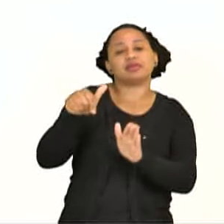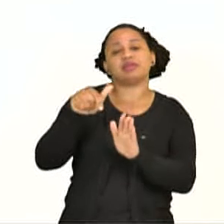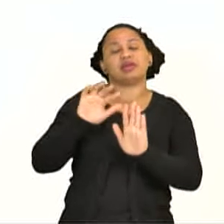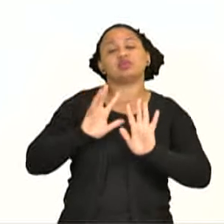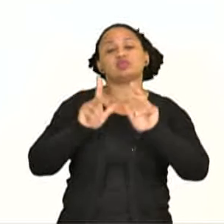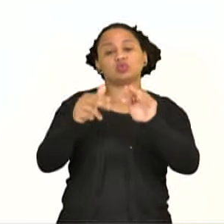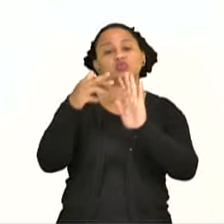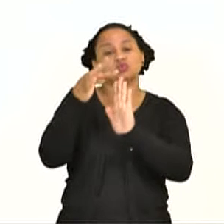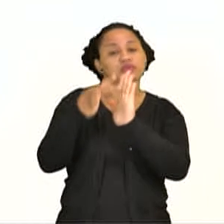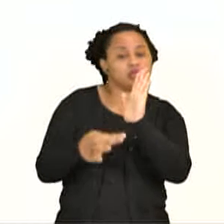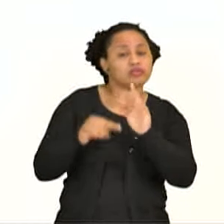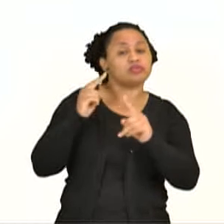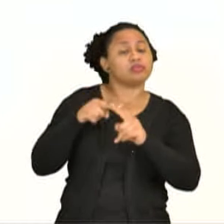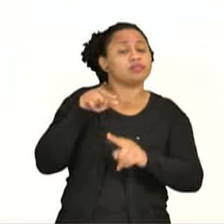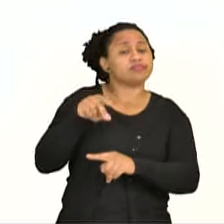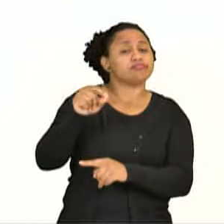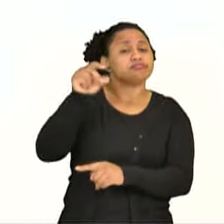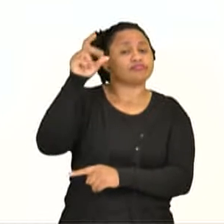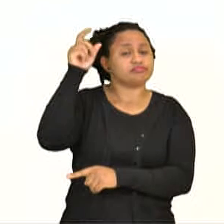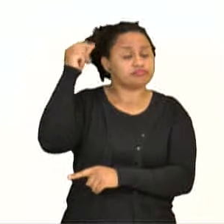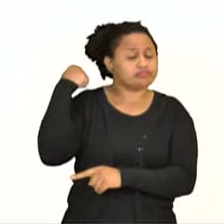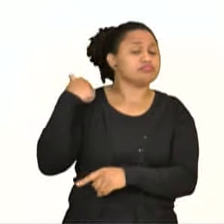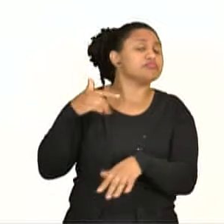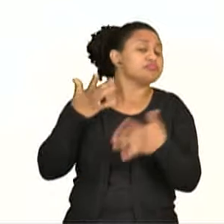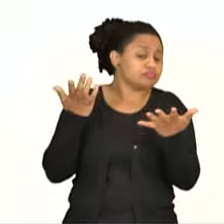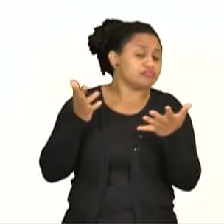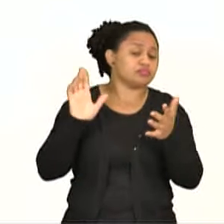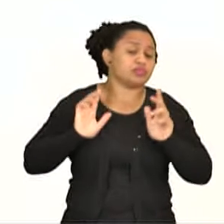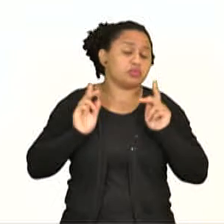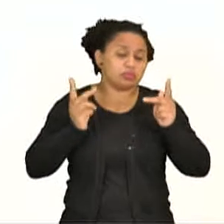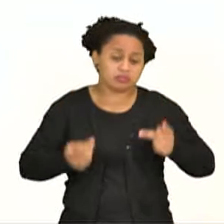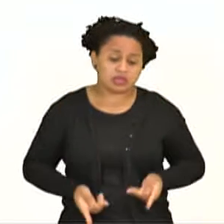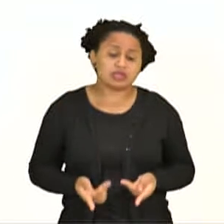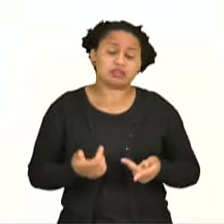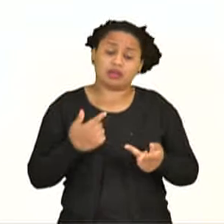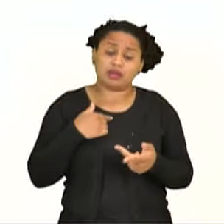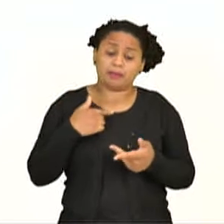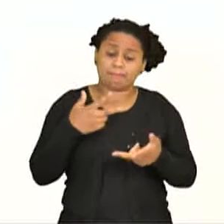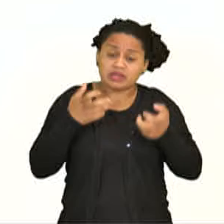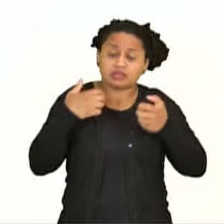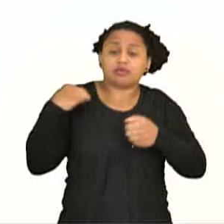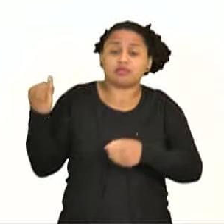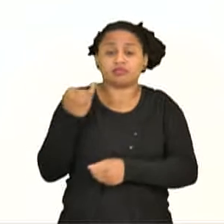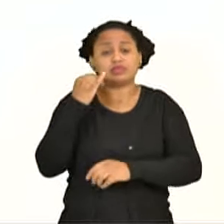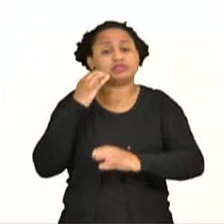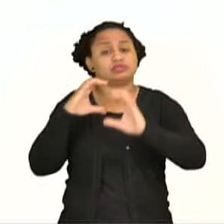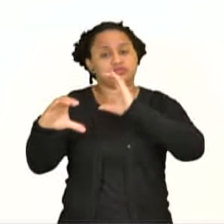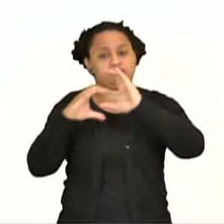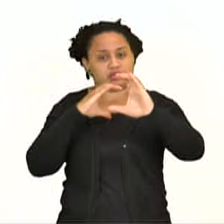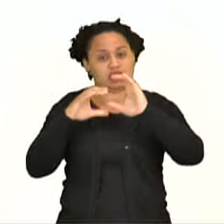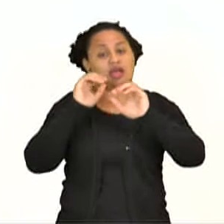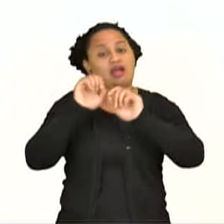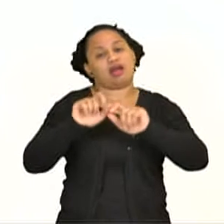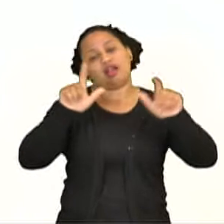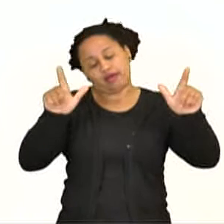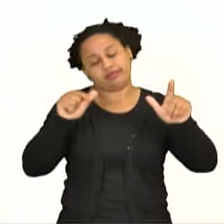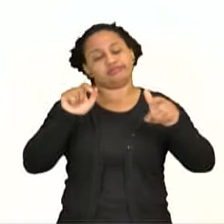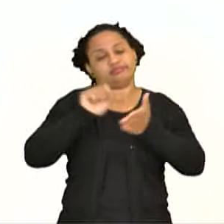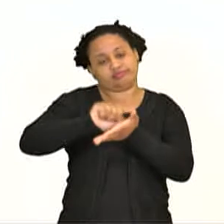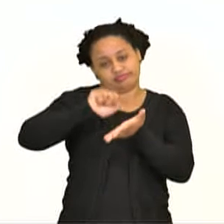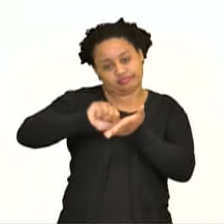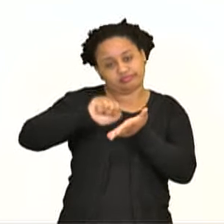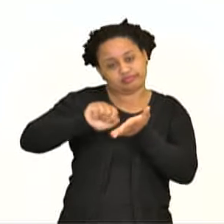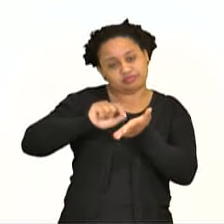ser muito antiga. Então desde que o ser humano teve a necessidade de se comunicar, claro com o advento da escrita,